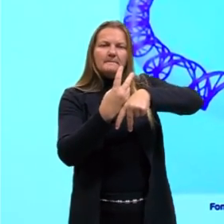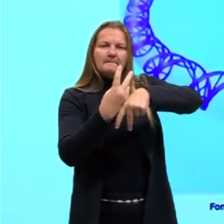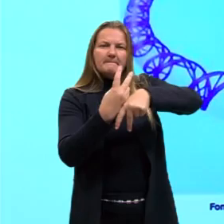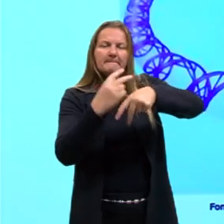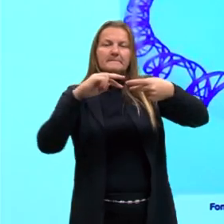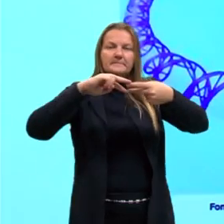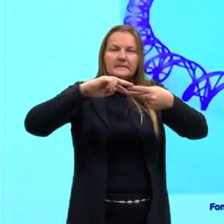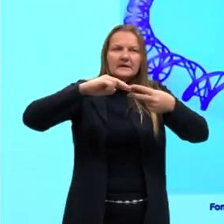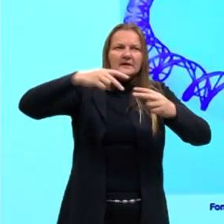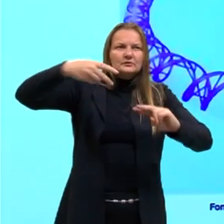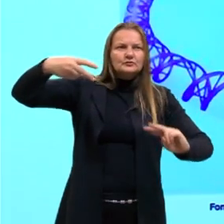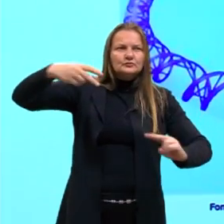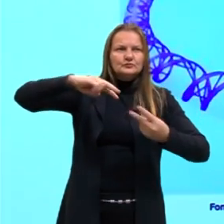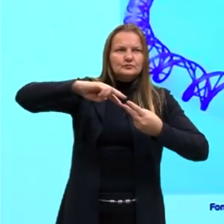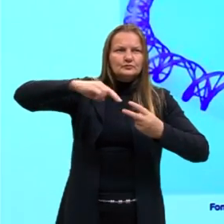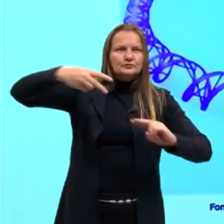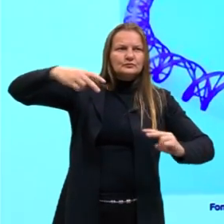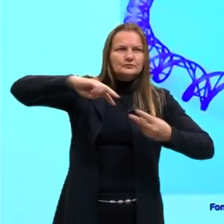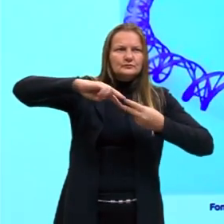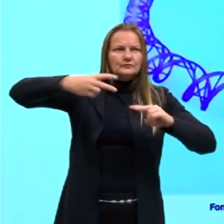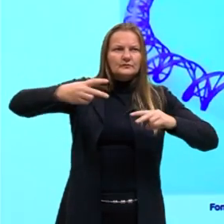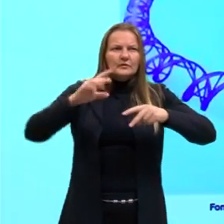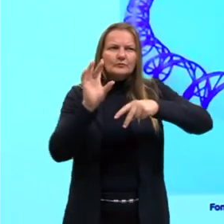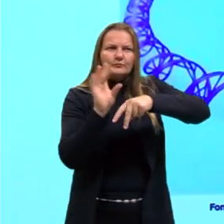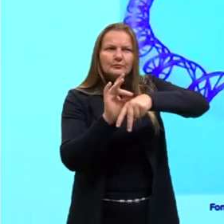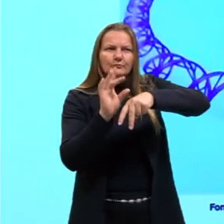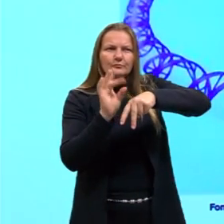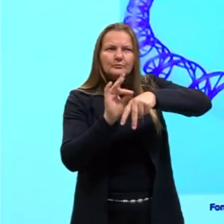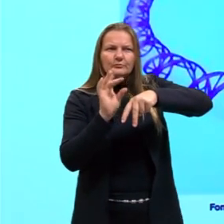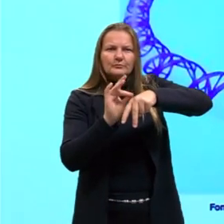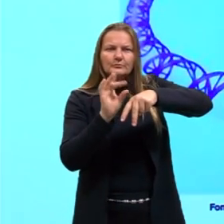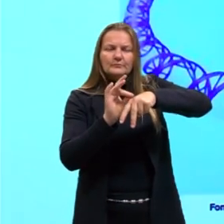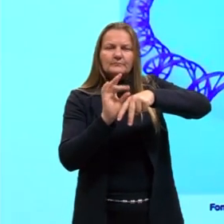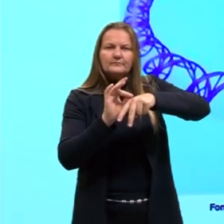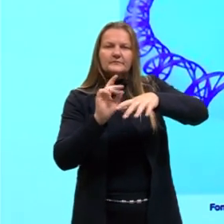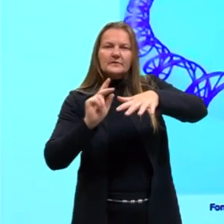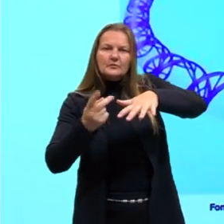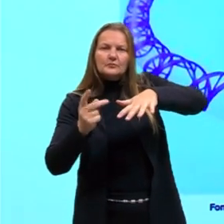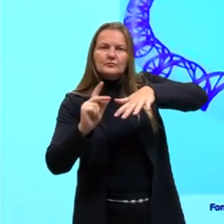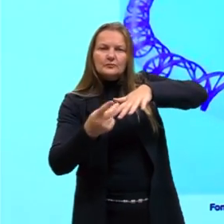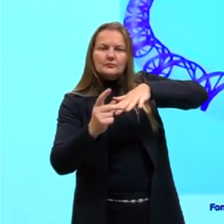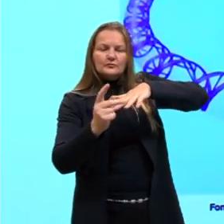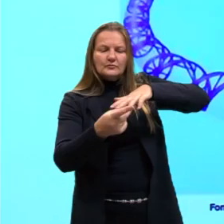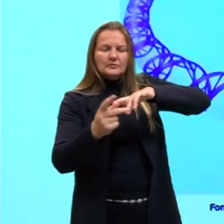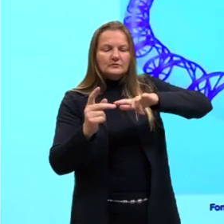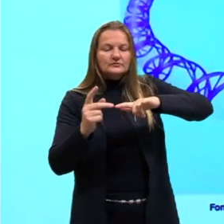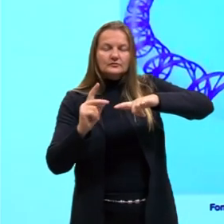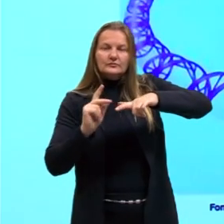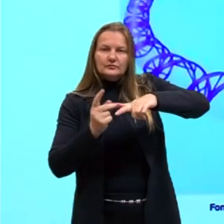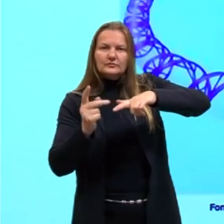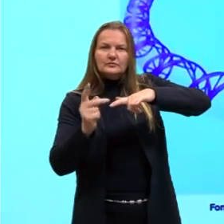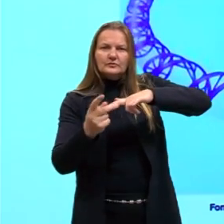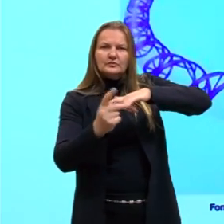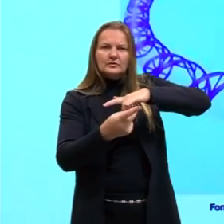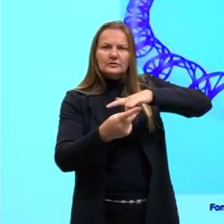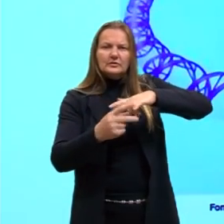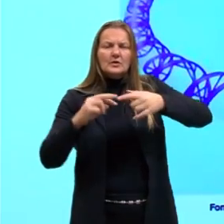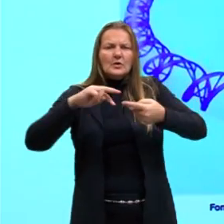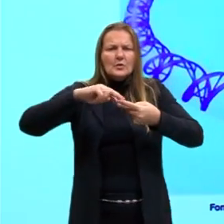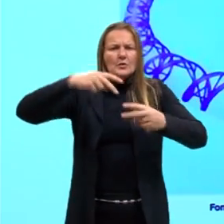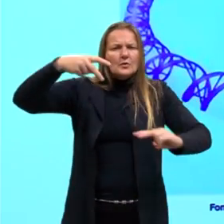se enrolando nas estonas, formando a cromatina, que é bem espiralada. E aí vai se